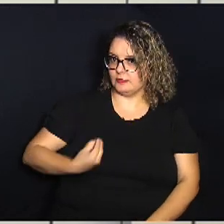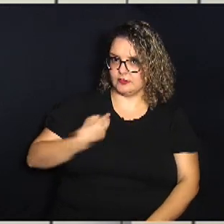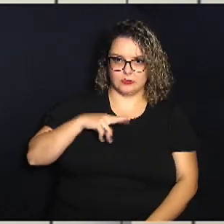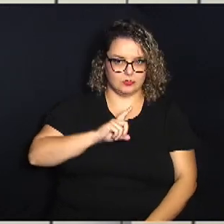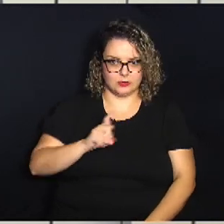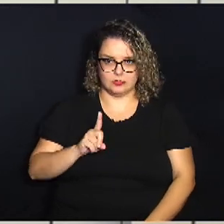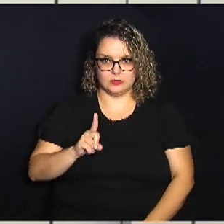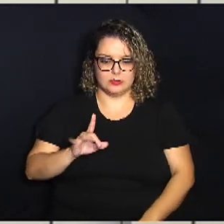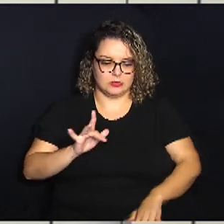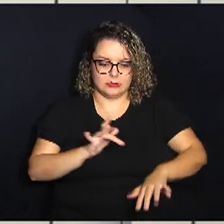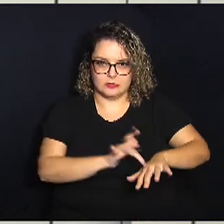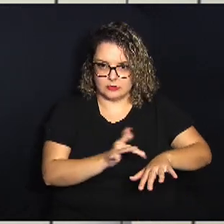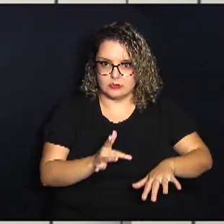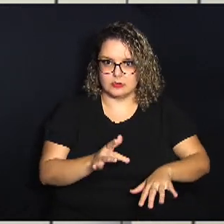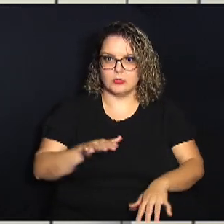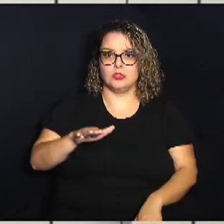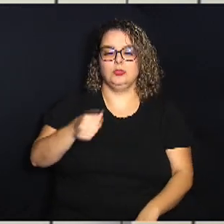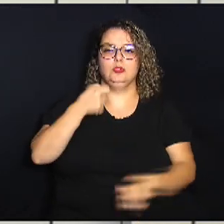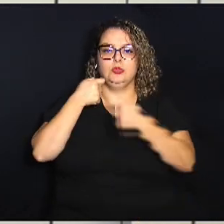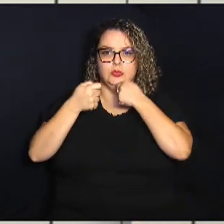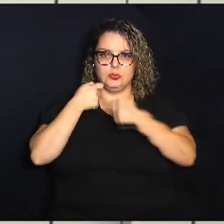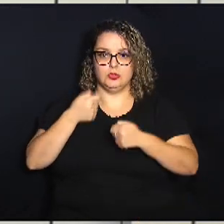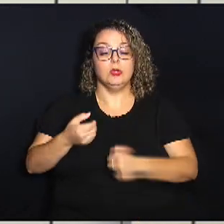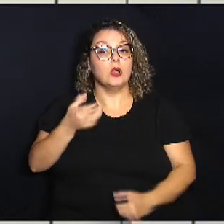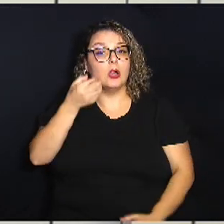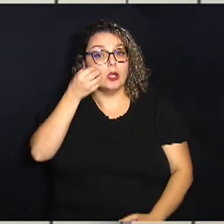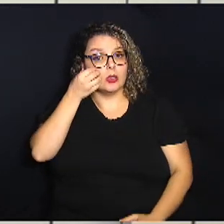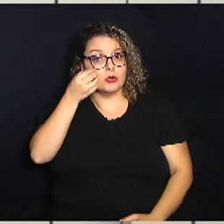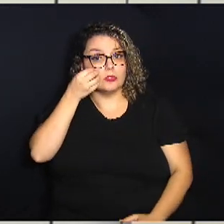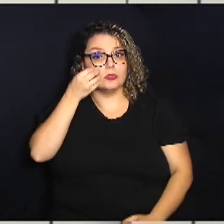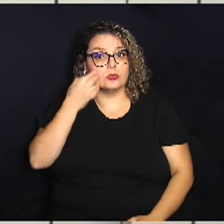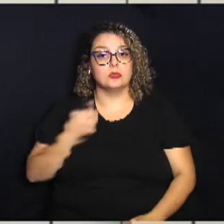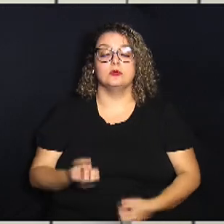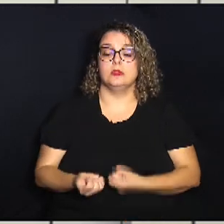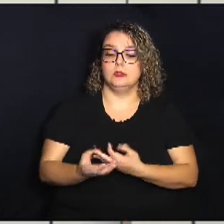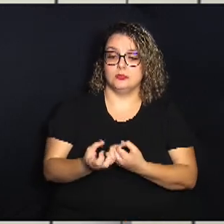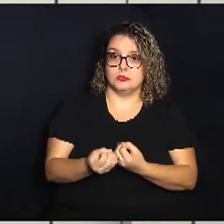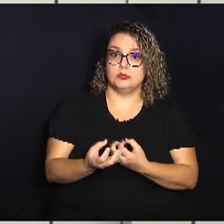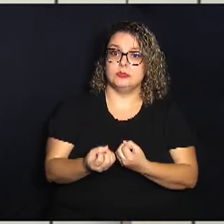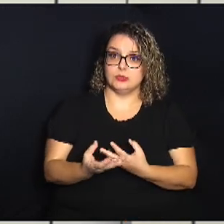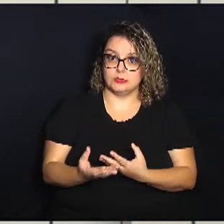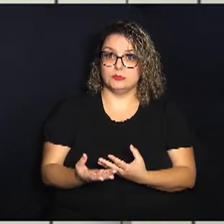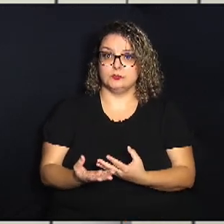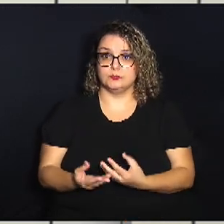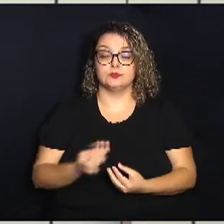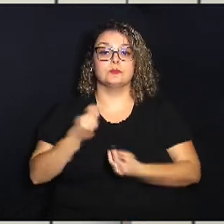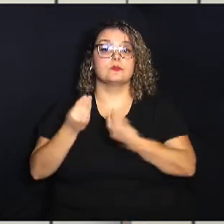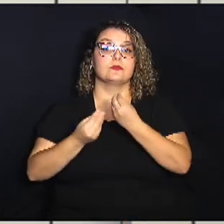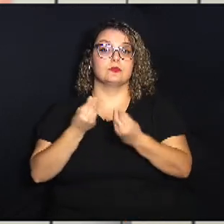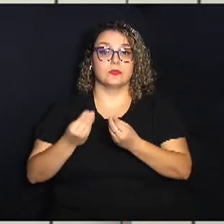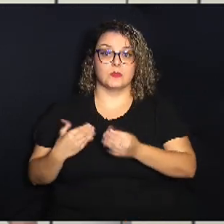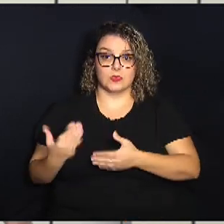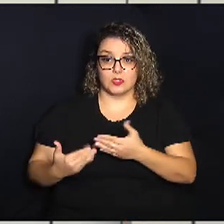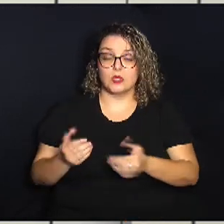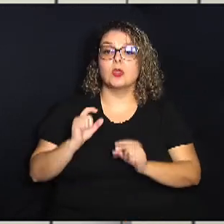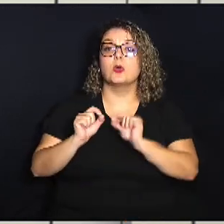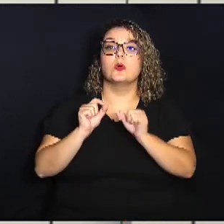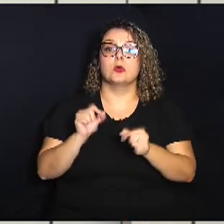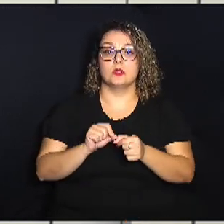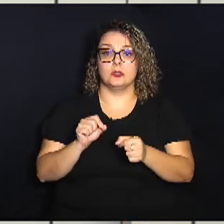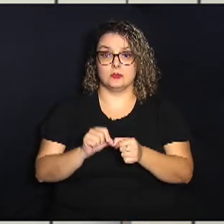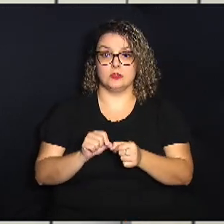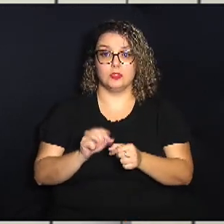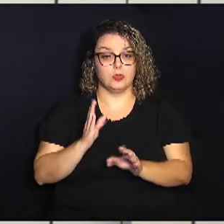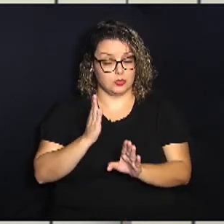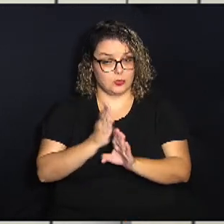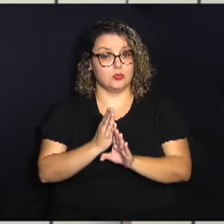encostar nele, eu aciono o repórter André Aranha, que vai nos passar as informações, como proceder, o que fazer ao